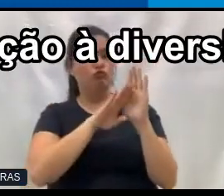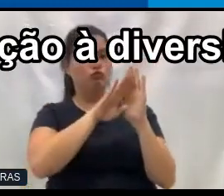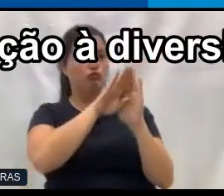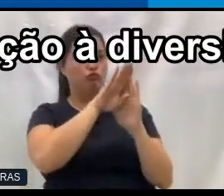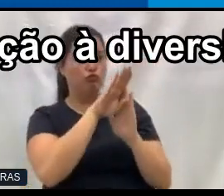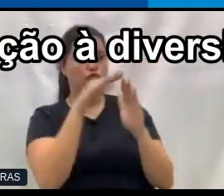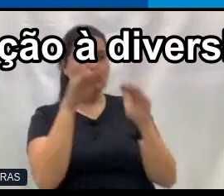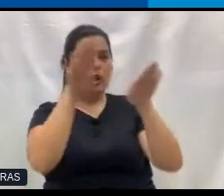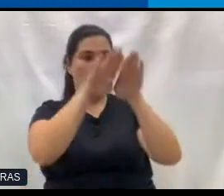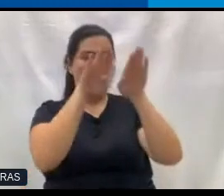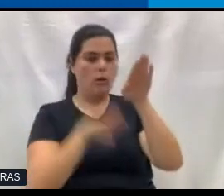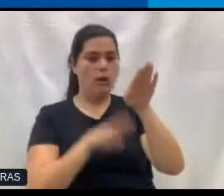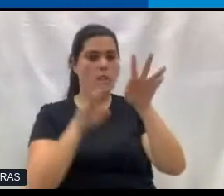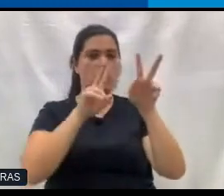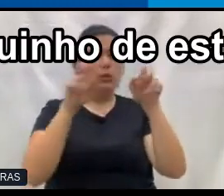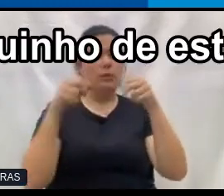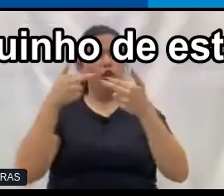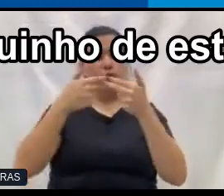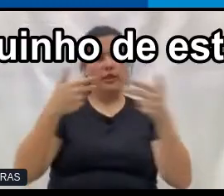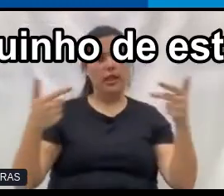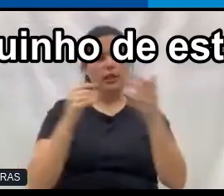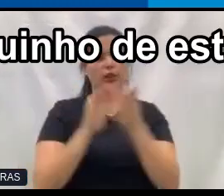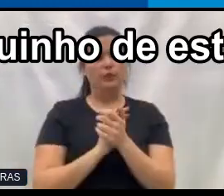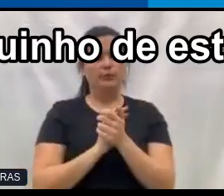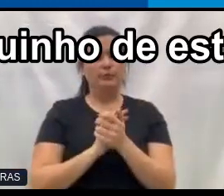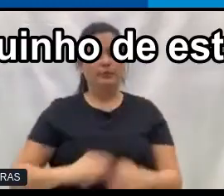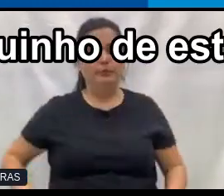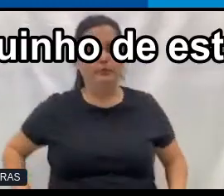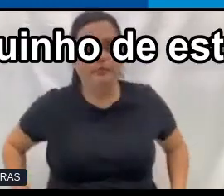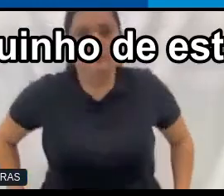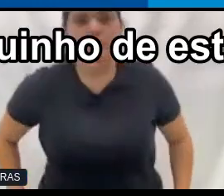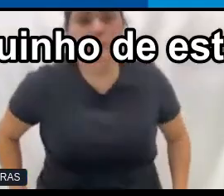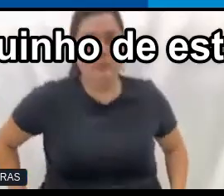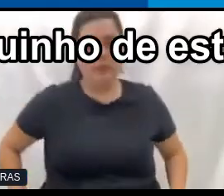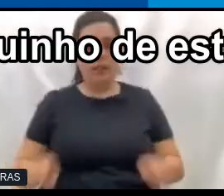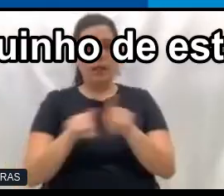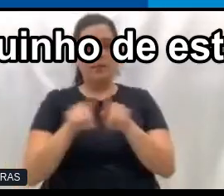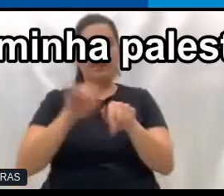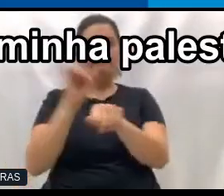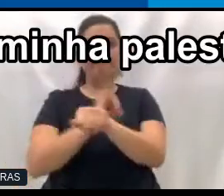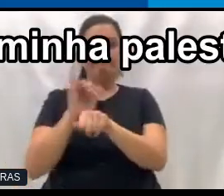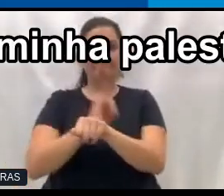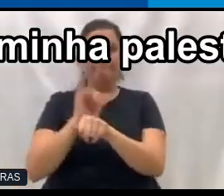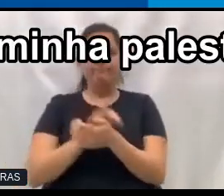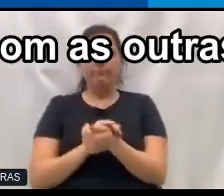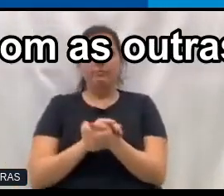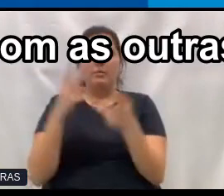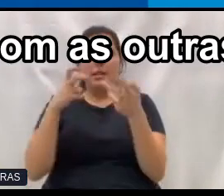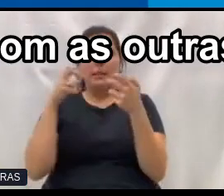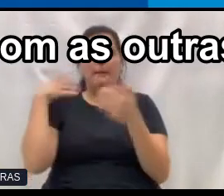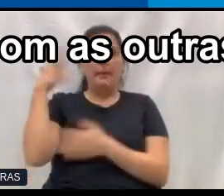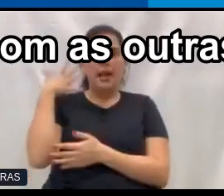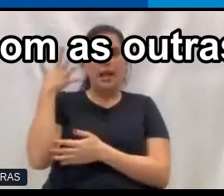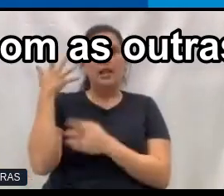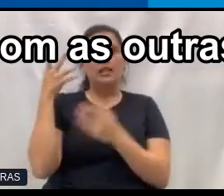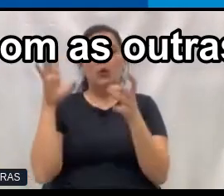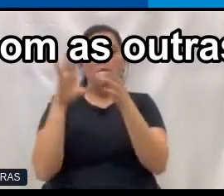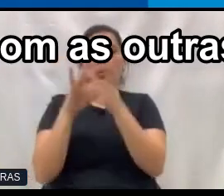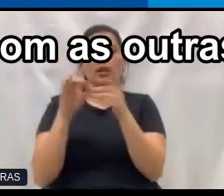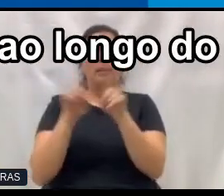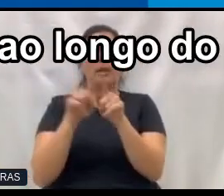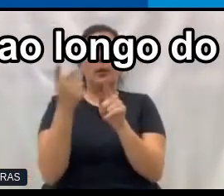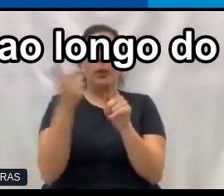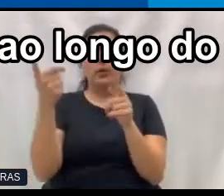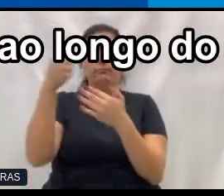desigualdade em relação à diversidade e também trazer um pouquinho de estratégia. Vocês vão ver que a minha palestra, ela acaba se conectando muito com as outras